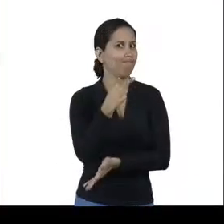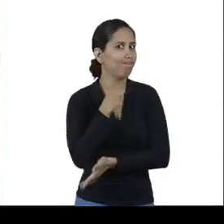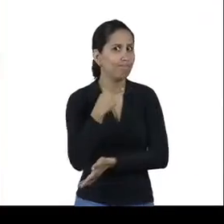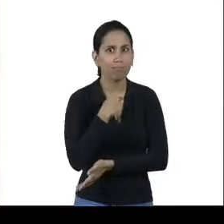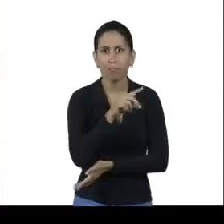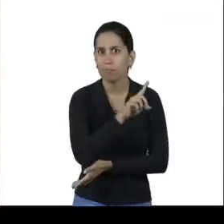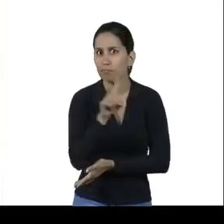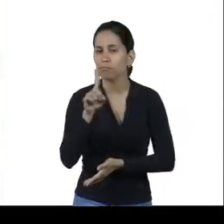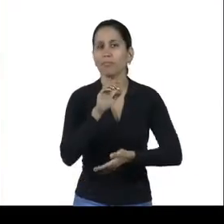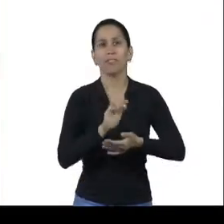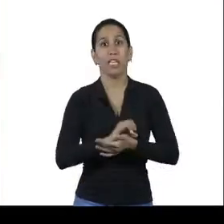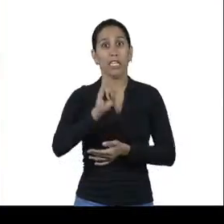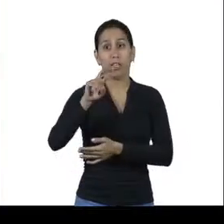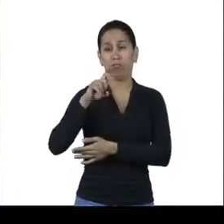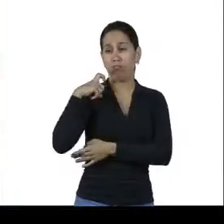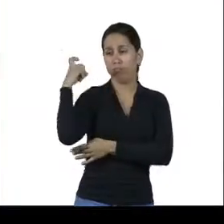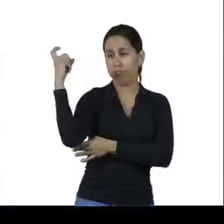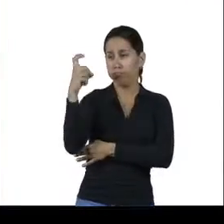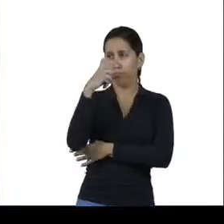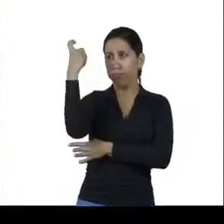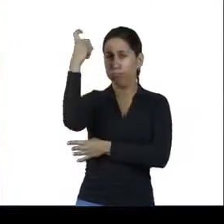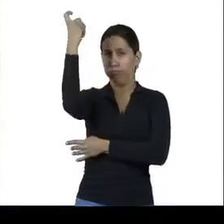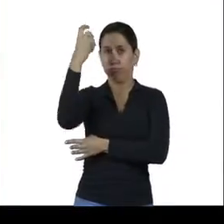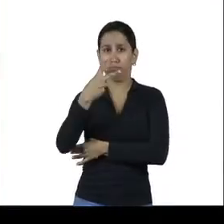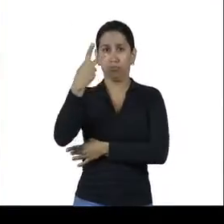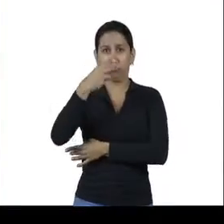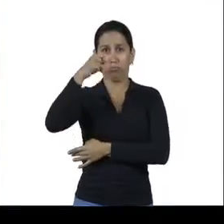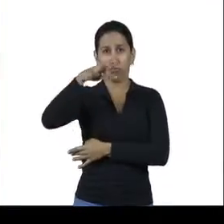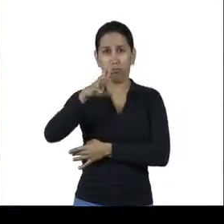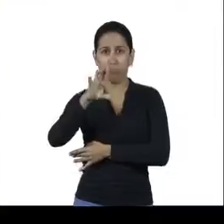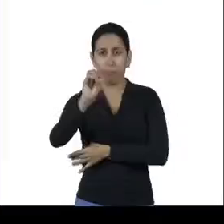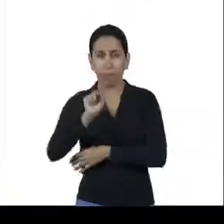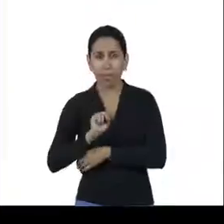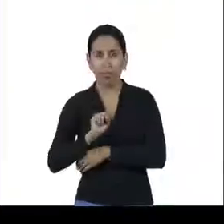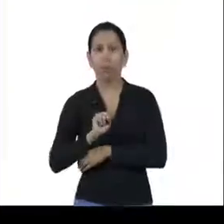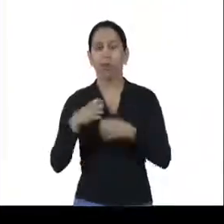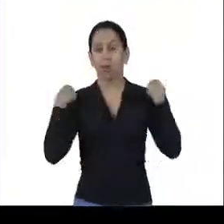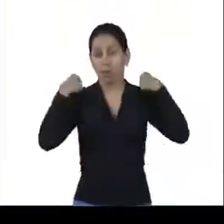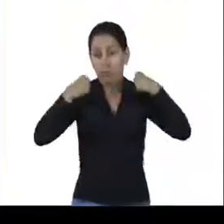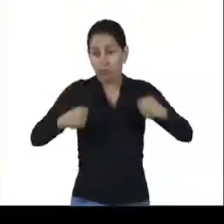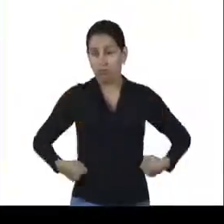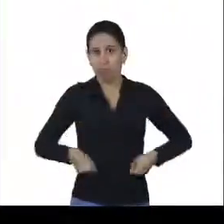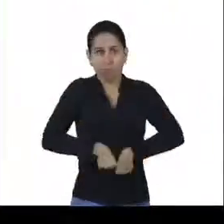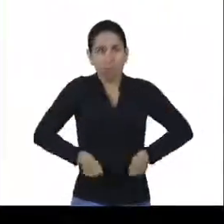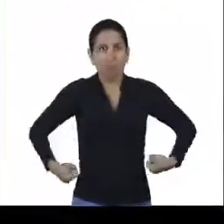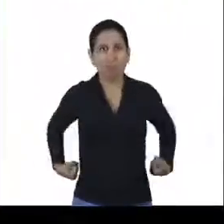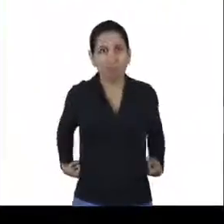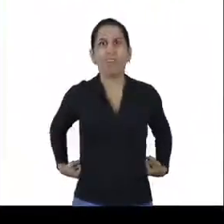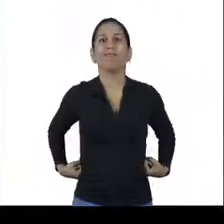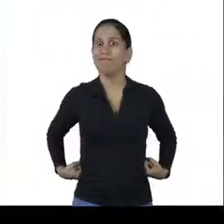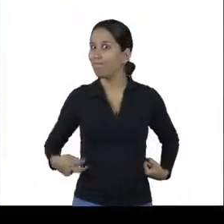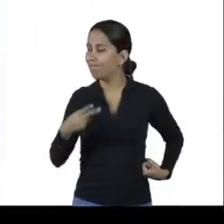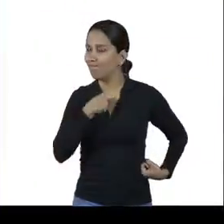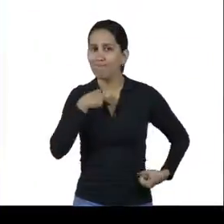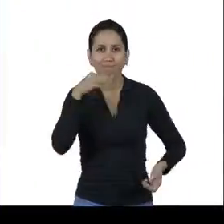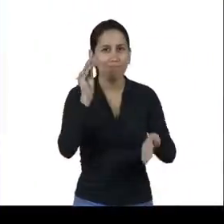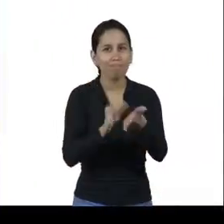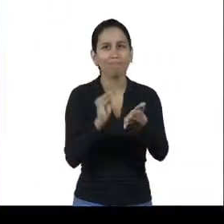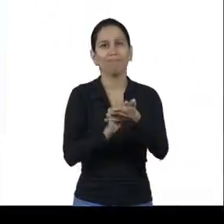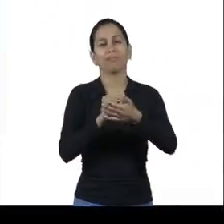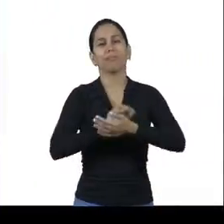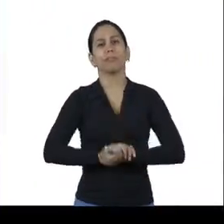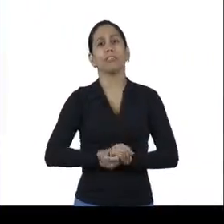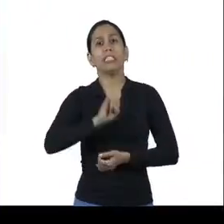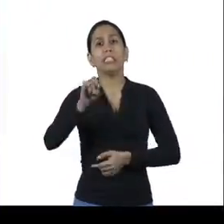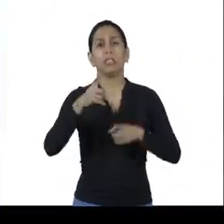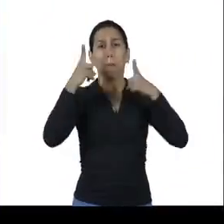Para trabalhos em alturas superiores a 2 metros, o trava-queda e o cinto de segurança são indispensáveis. E quando o ruído